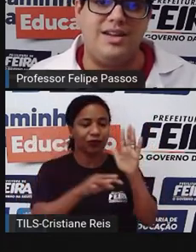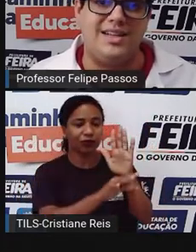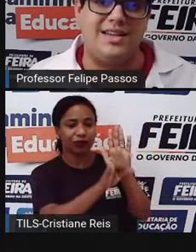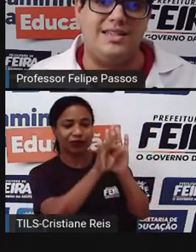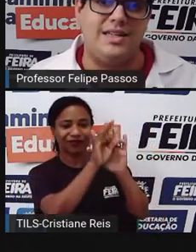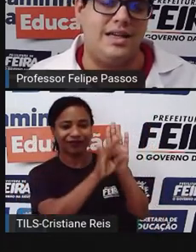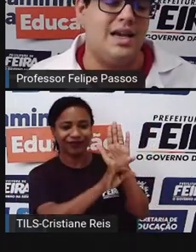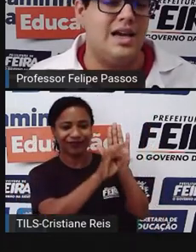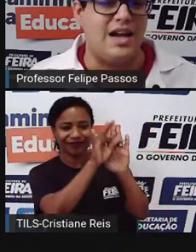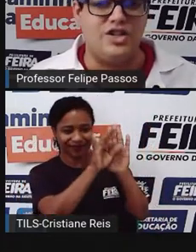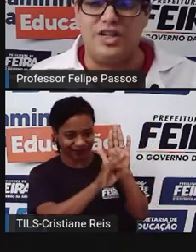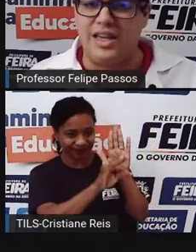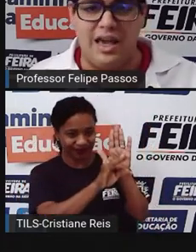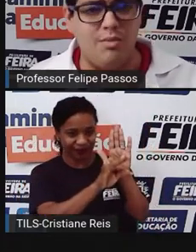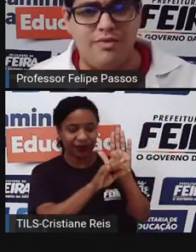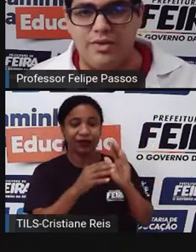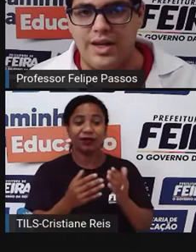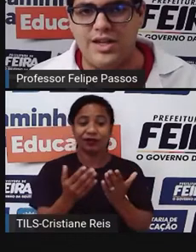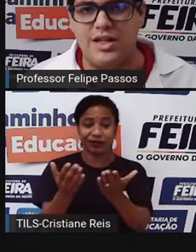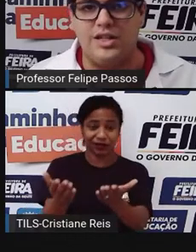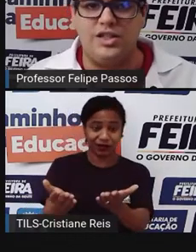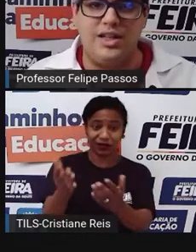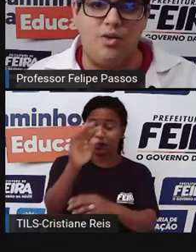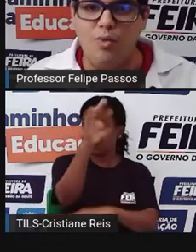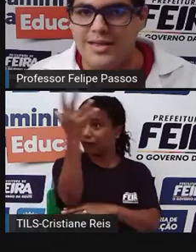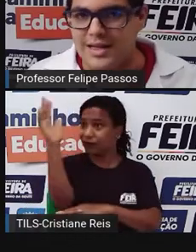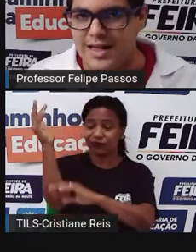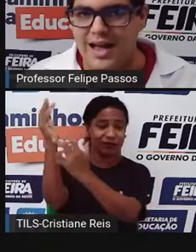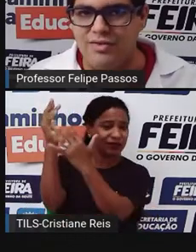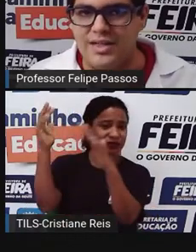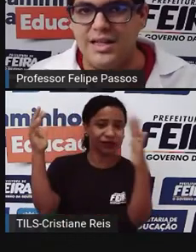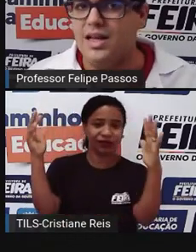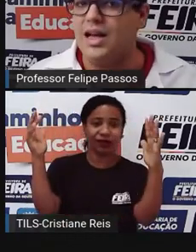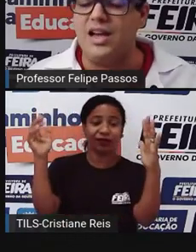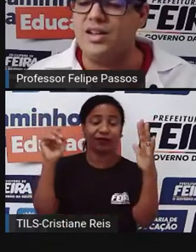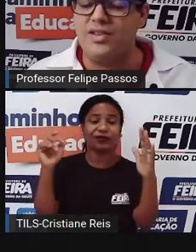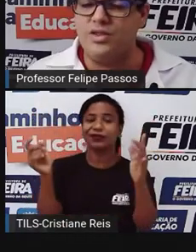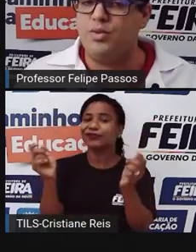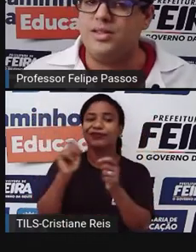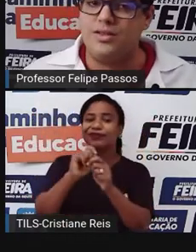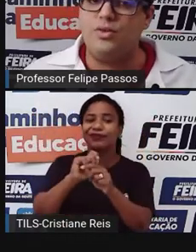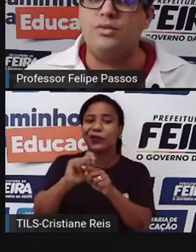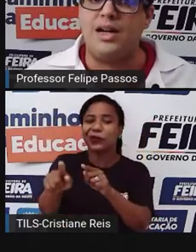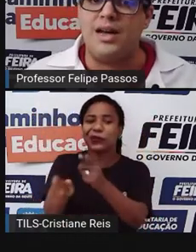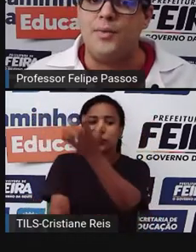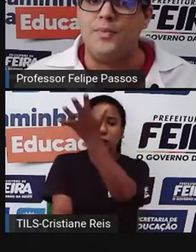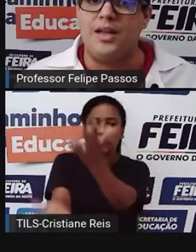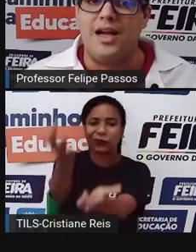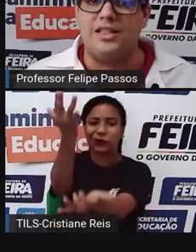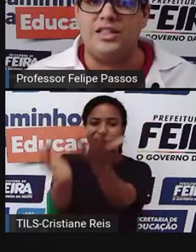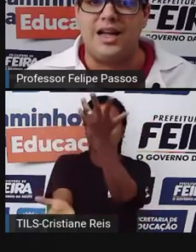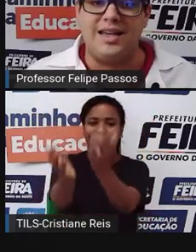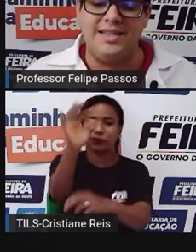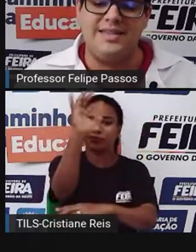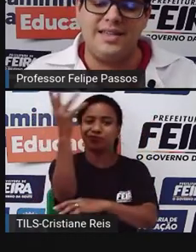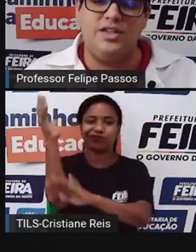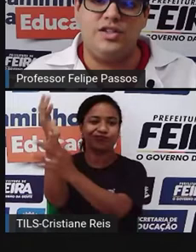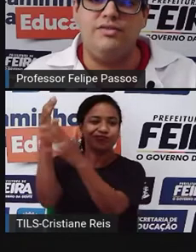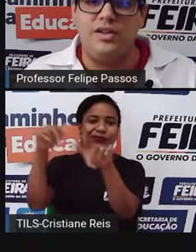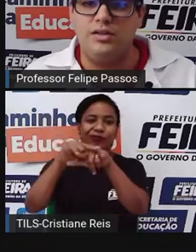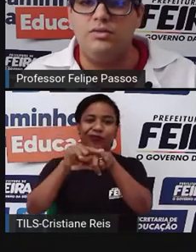deixar a floresta crescer, a gente queima a floresta, a gente derruba essas árvores, a gente está fazendo o processo contrário, a gente está